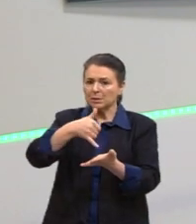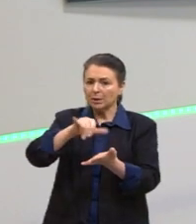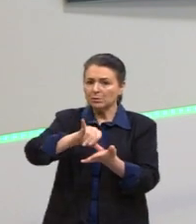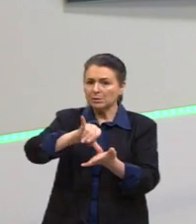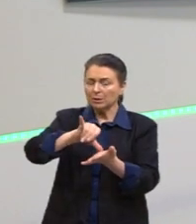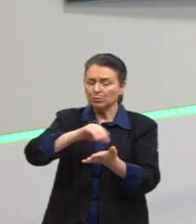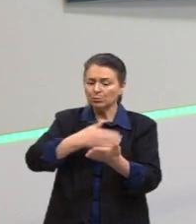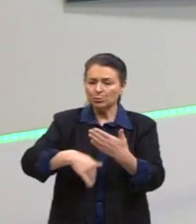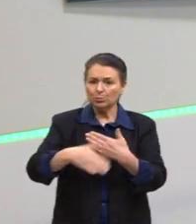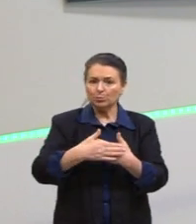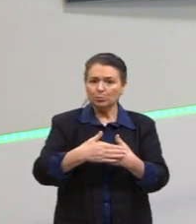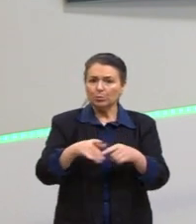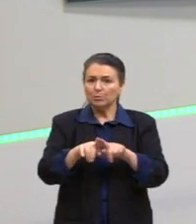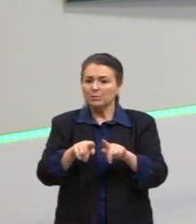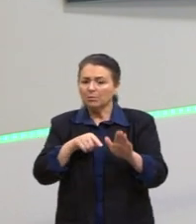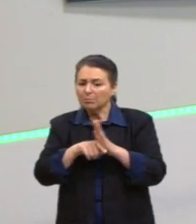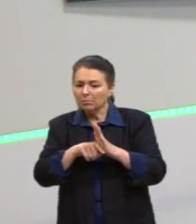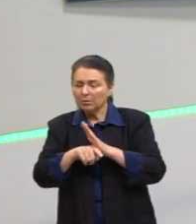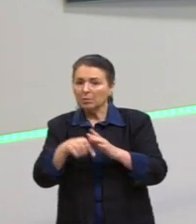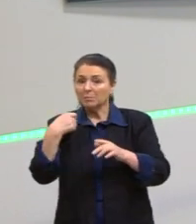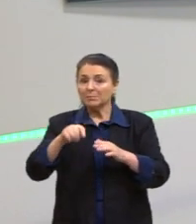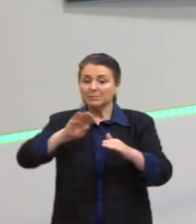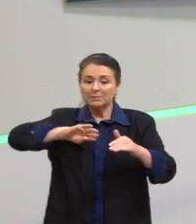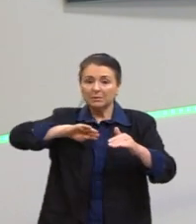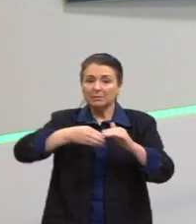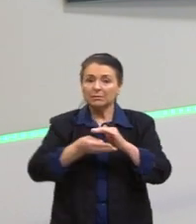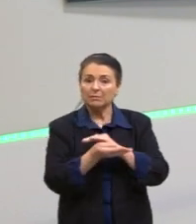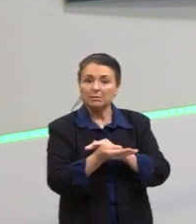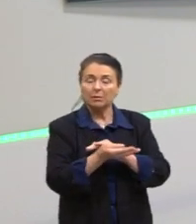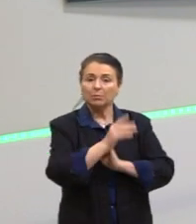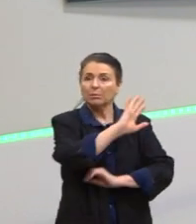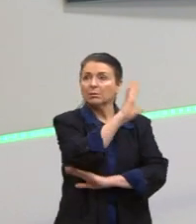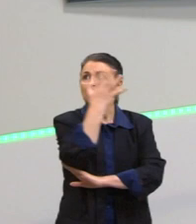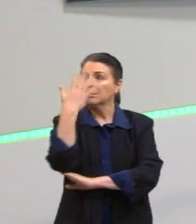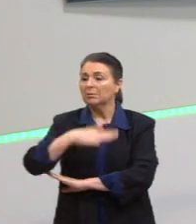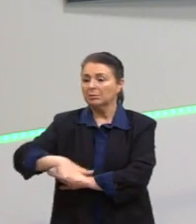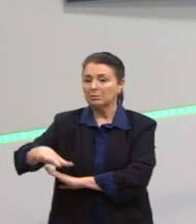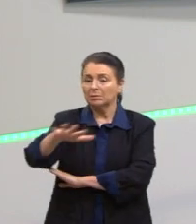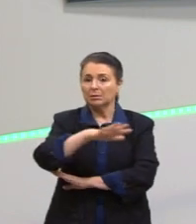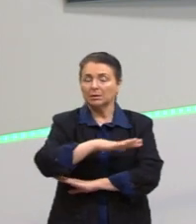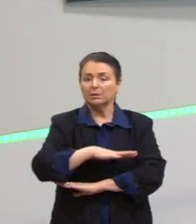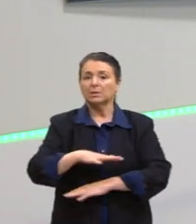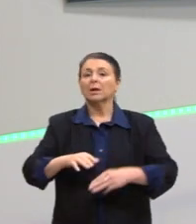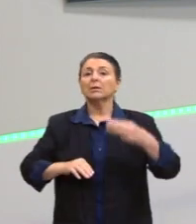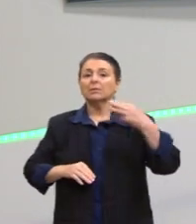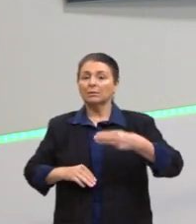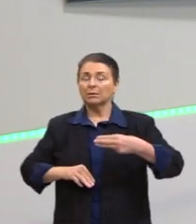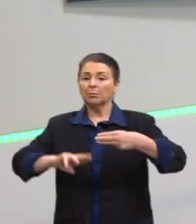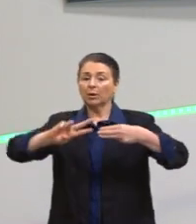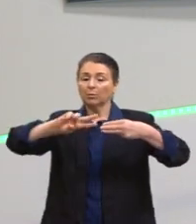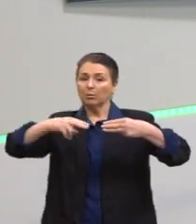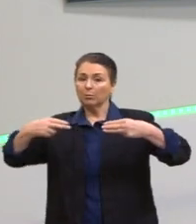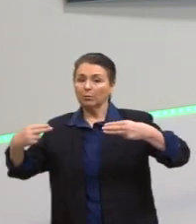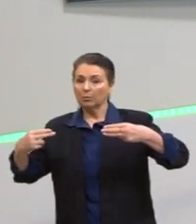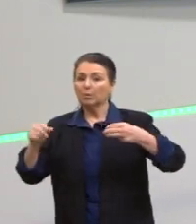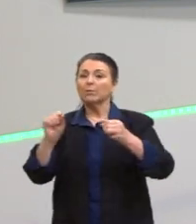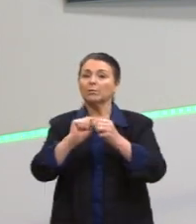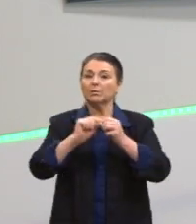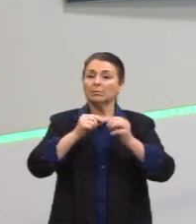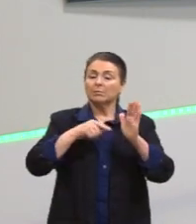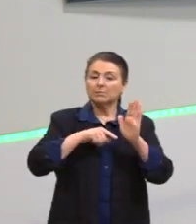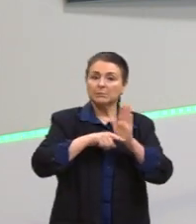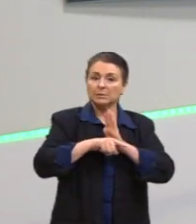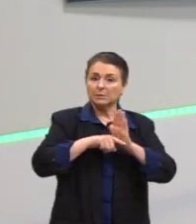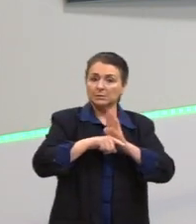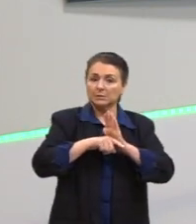humano é o centro de tudo, mas ele precisa dessa adaptação na natureza. O Mendel, na teoria da genética, com as ervilhas. E